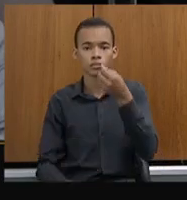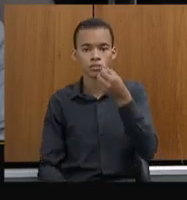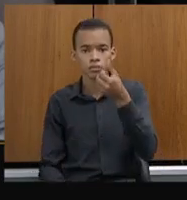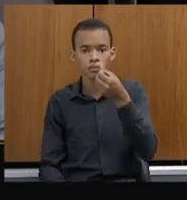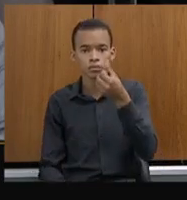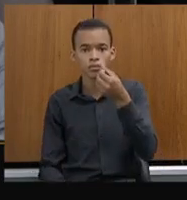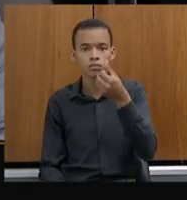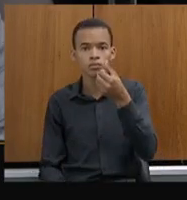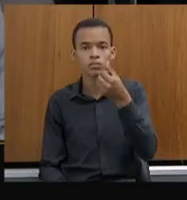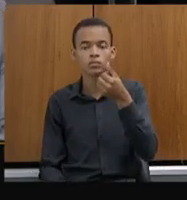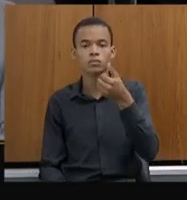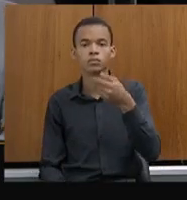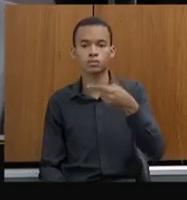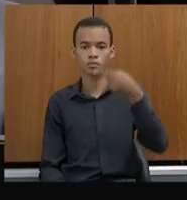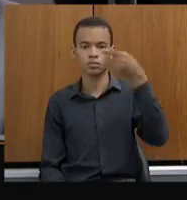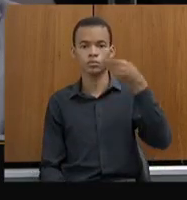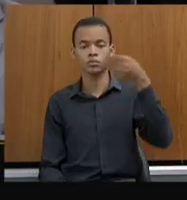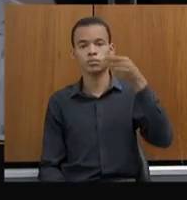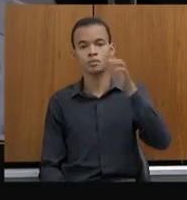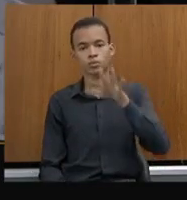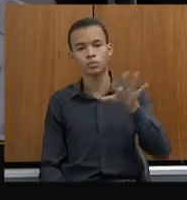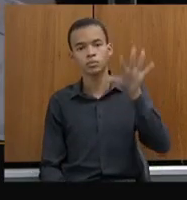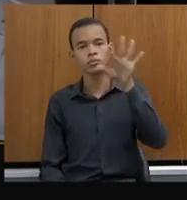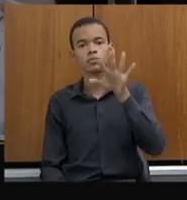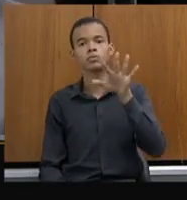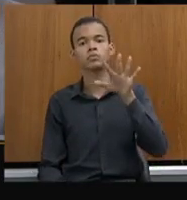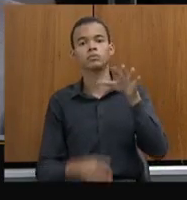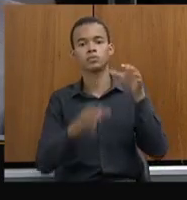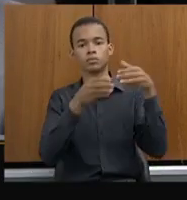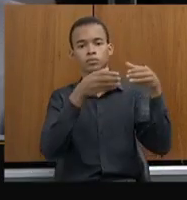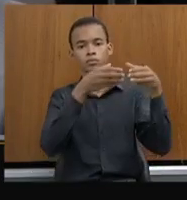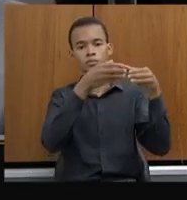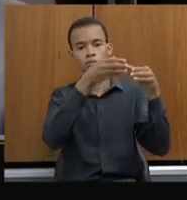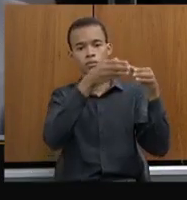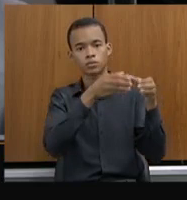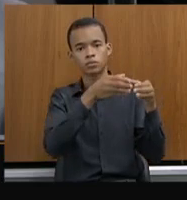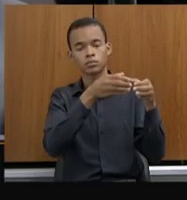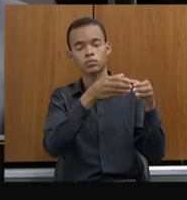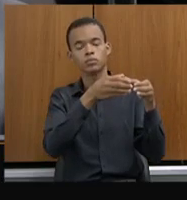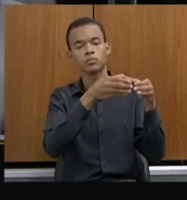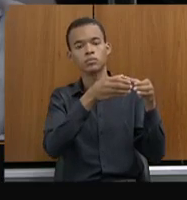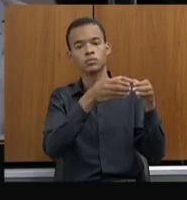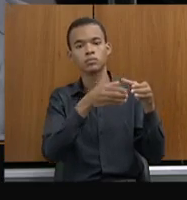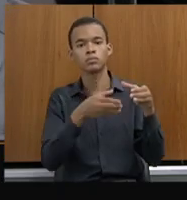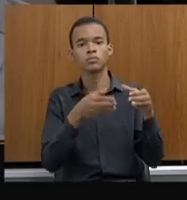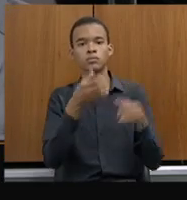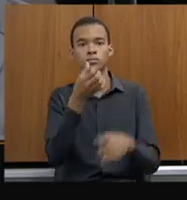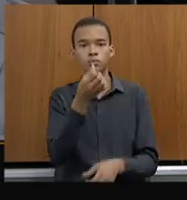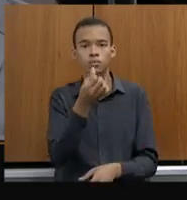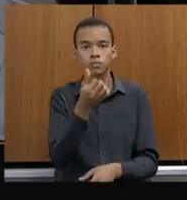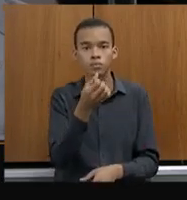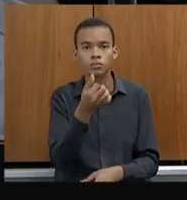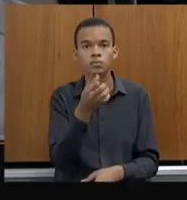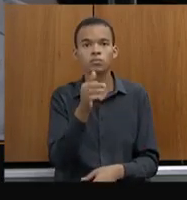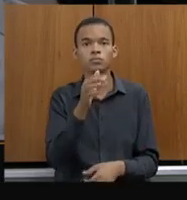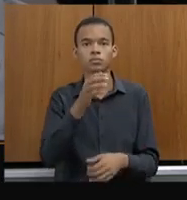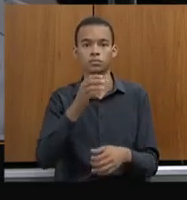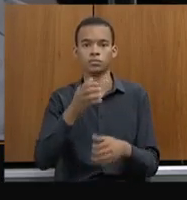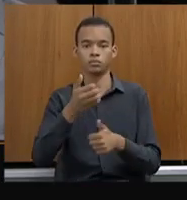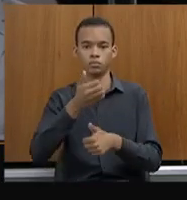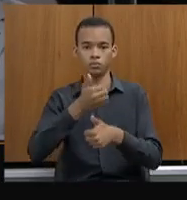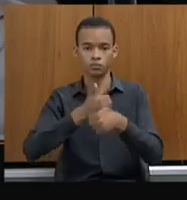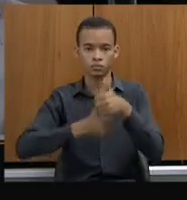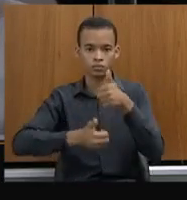primeira central que funciona na cidade administrativa, 16 num sistema de revezamento entre